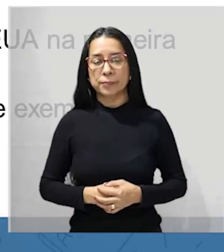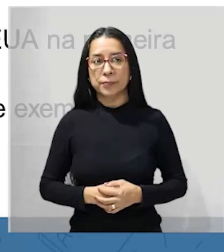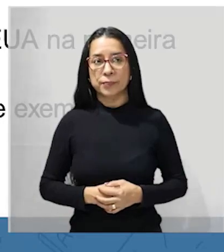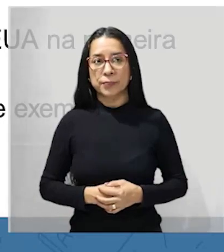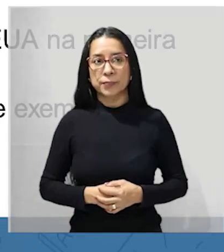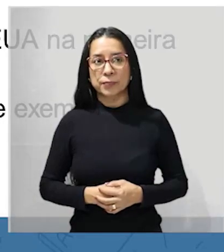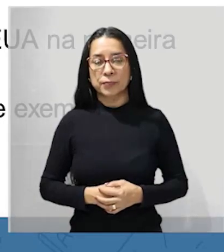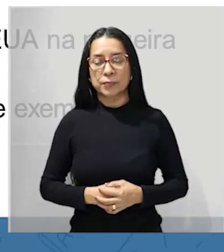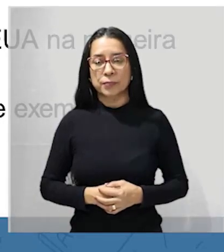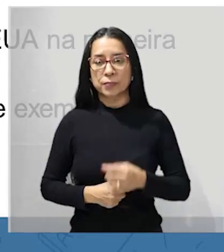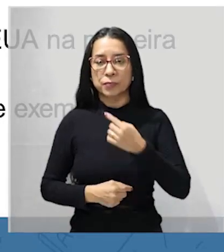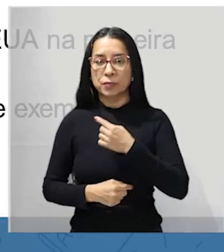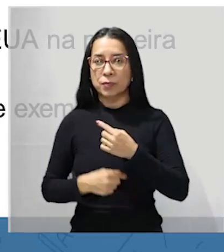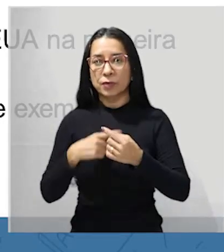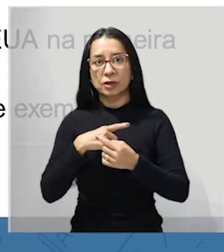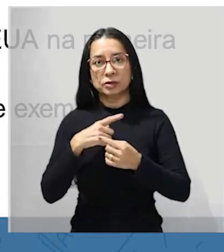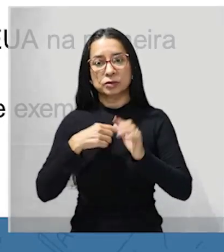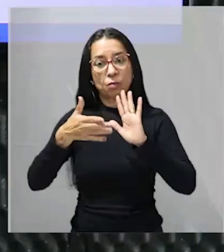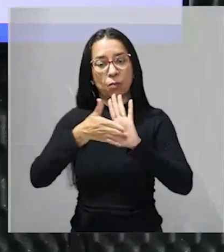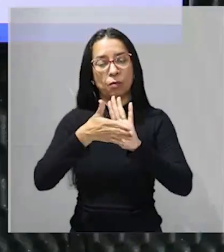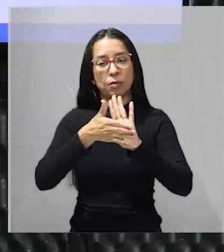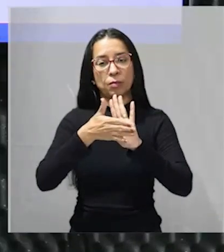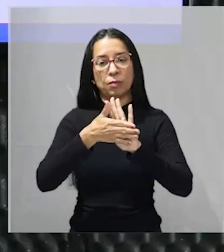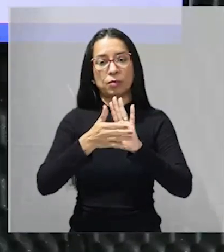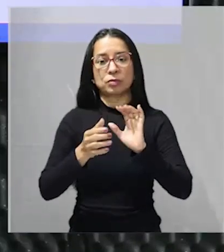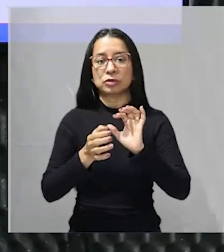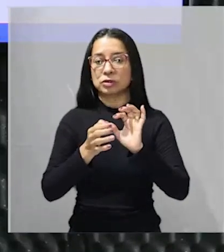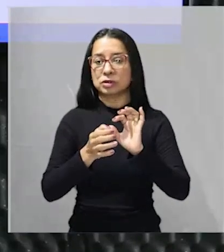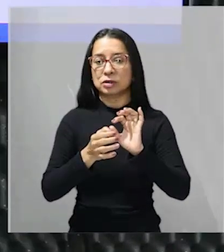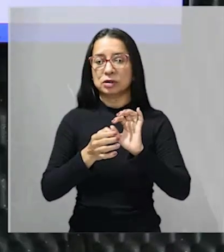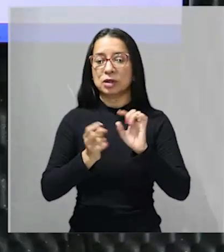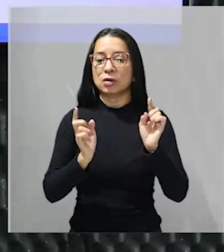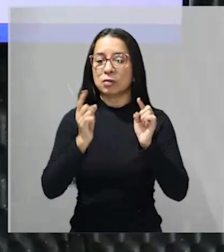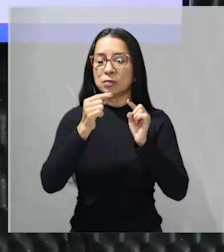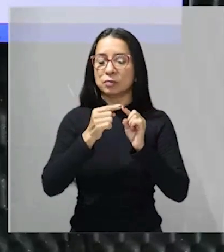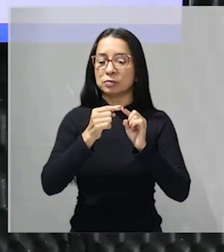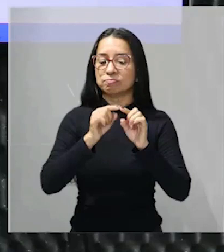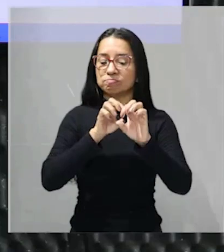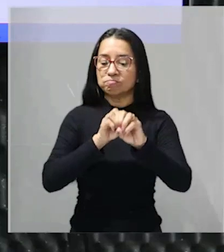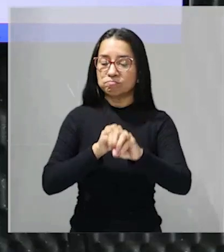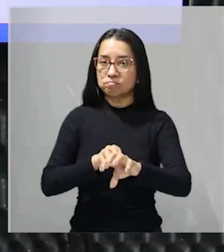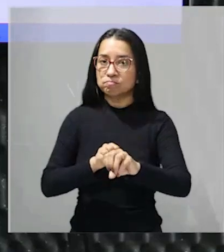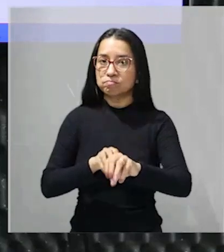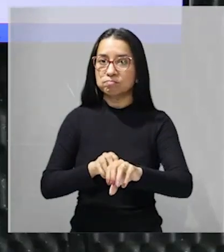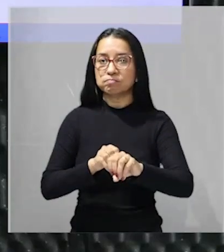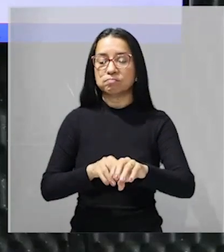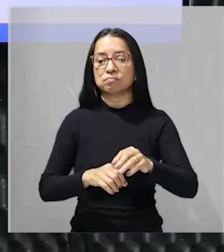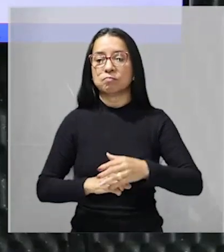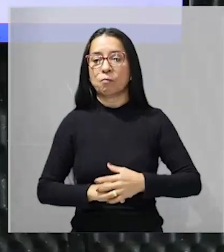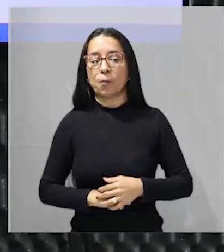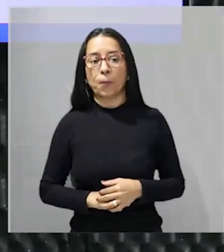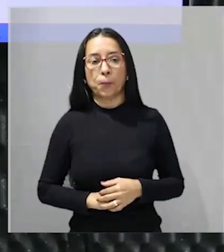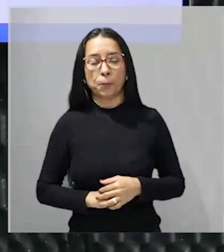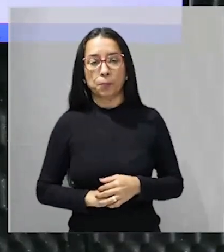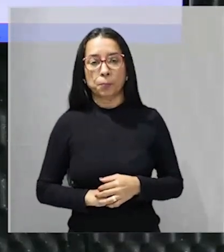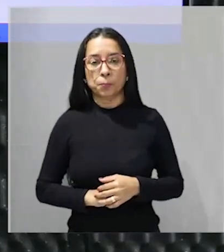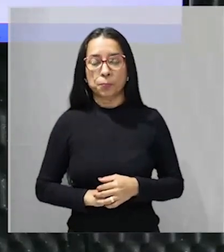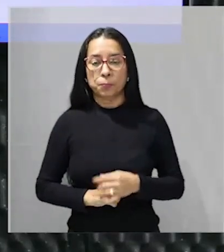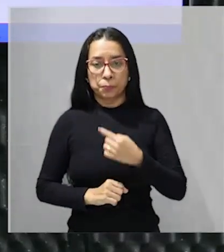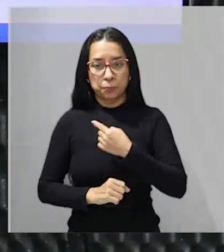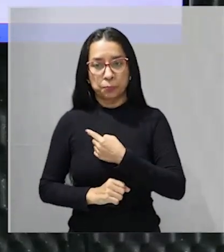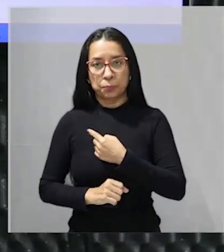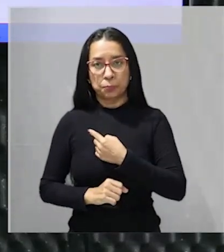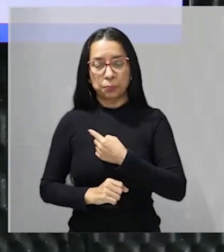provavelmente ele viria com uma proposta inclusive de caráter até educacional caso essa proposta tivesse entrado em vigor